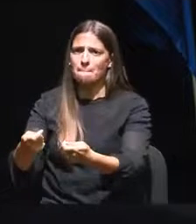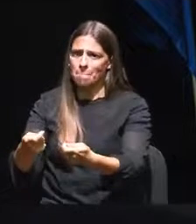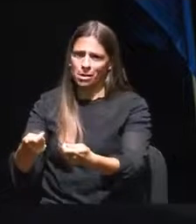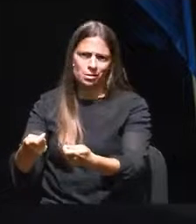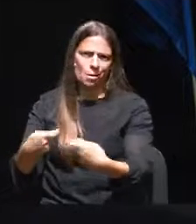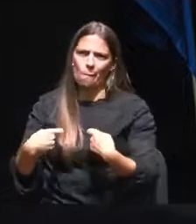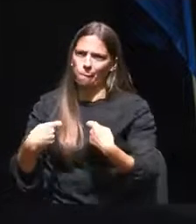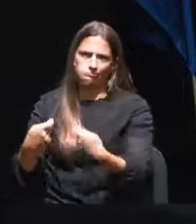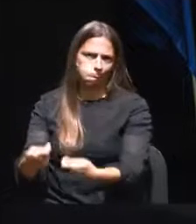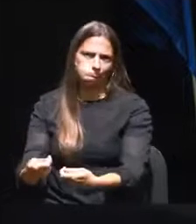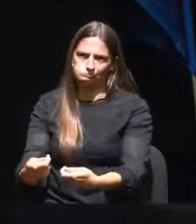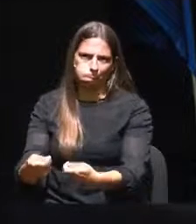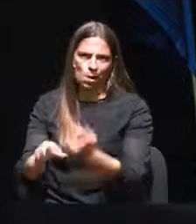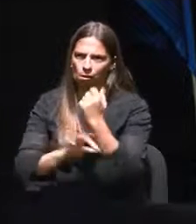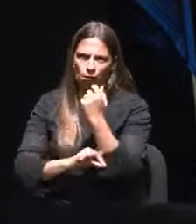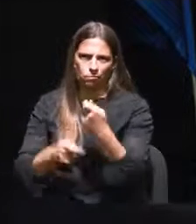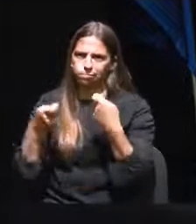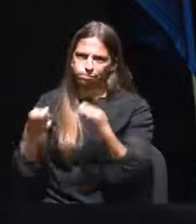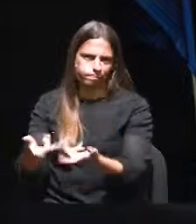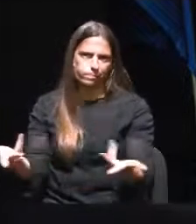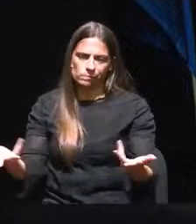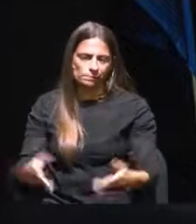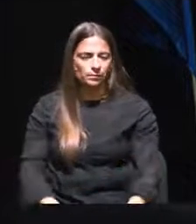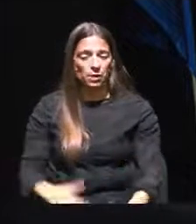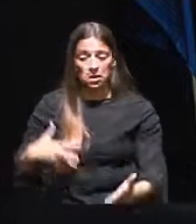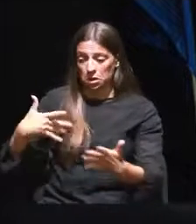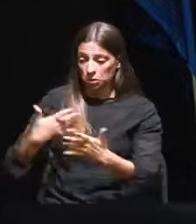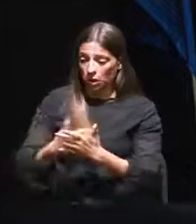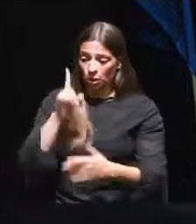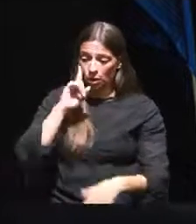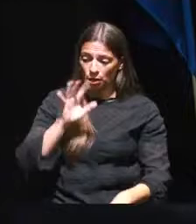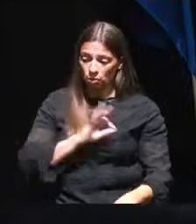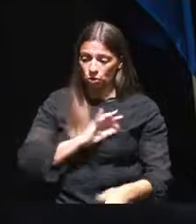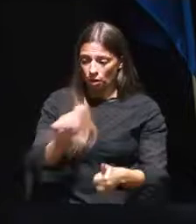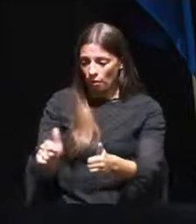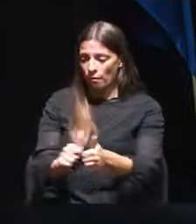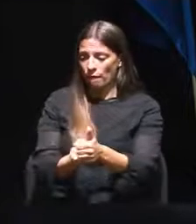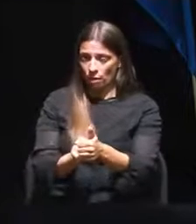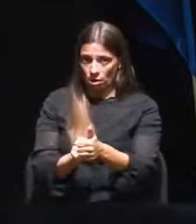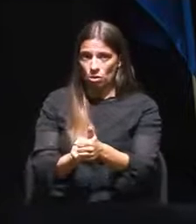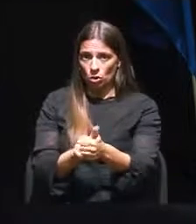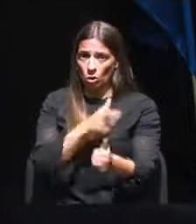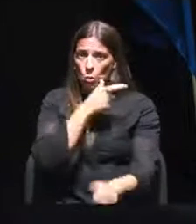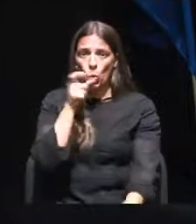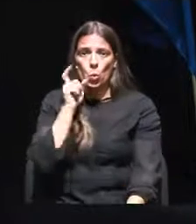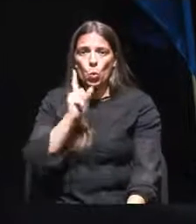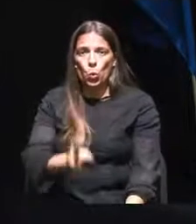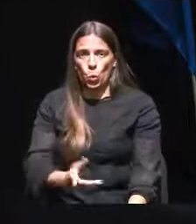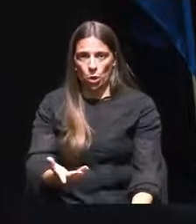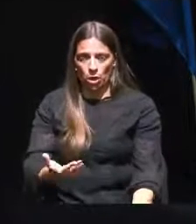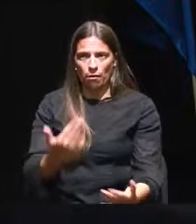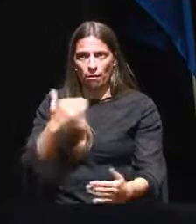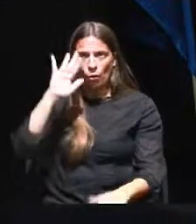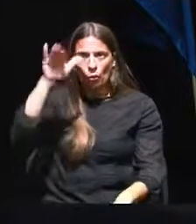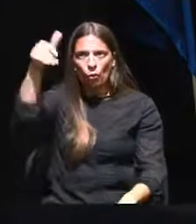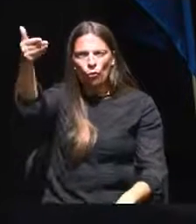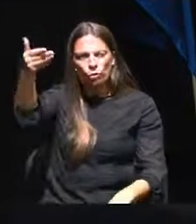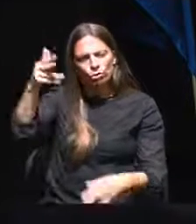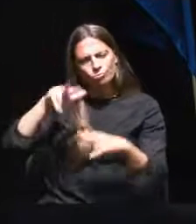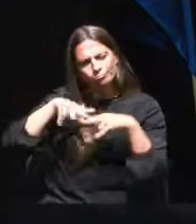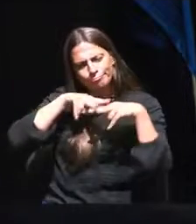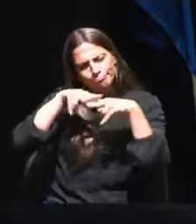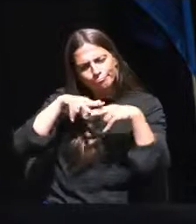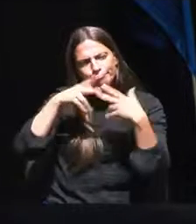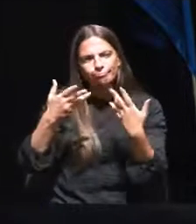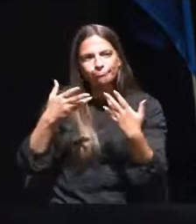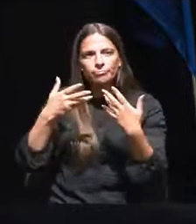incomportáveis para as freguesias. Até hoje, a Senhora Vereadora apenas comprometeu vir a estudar o assunto no